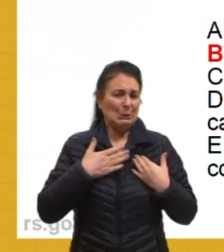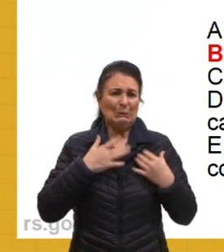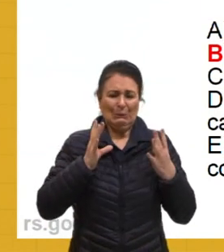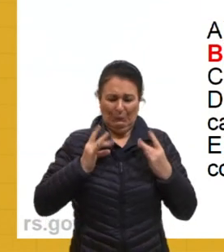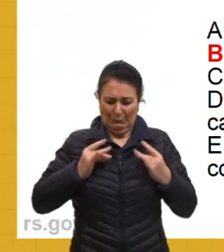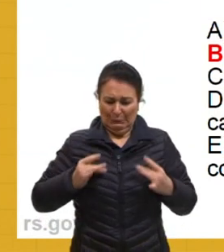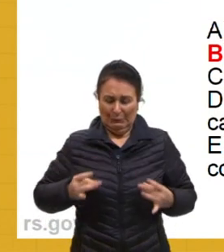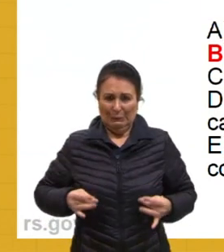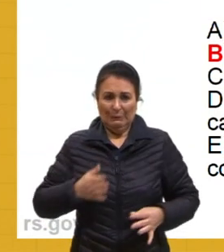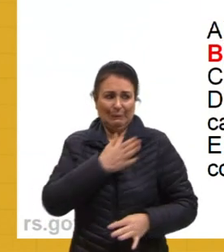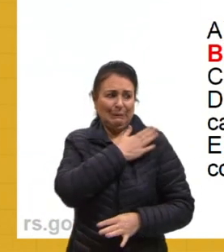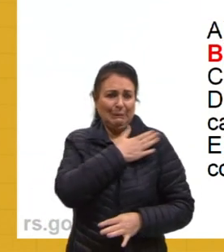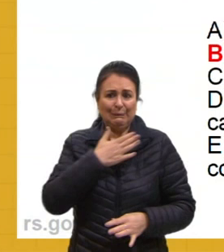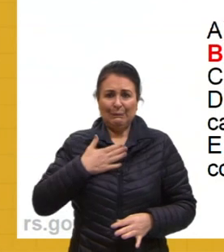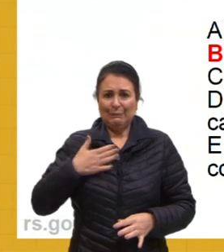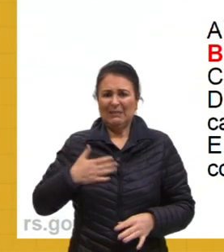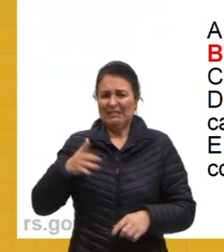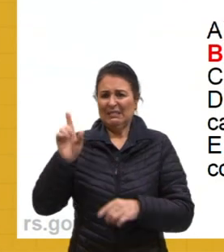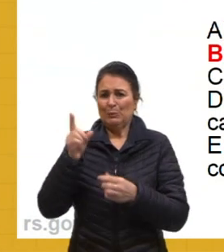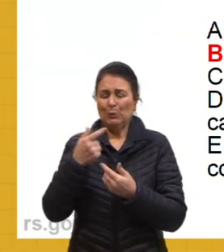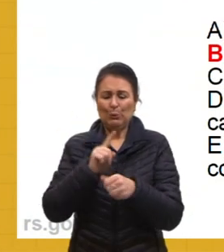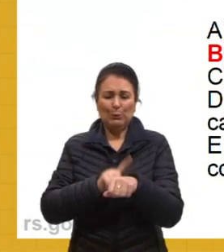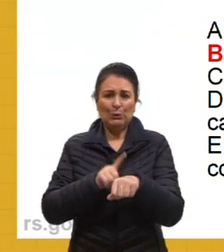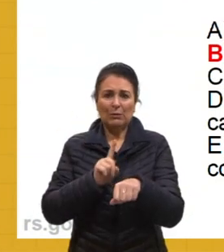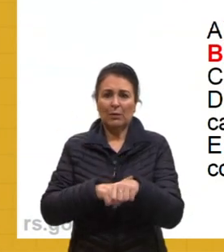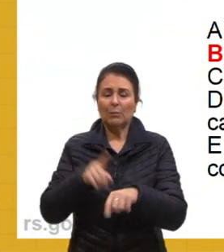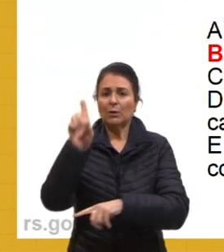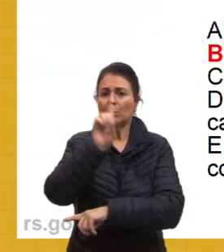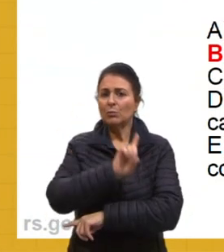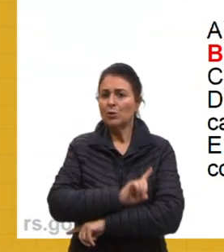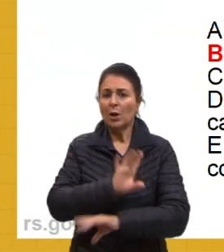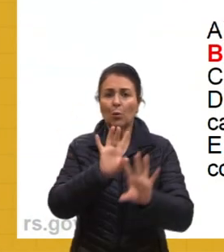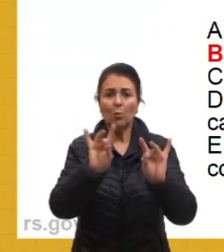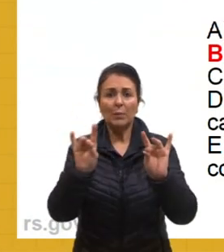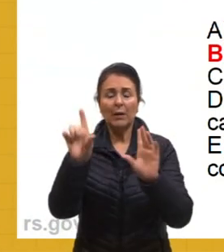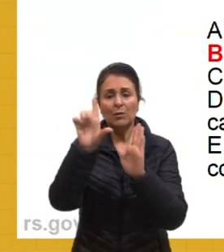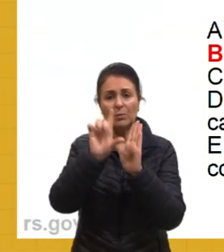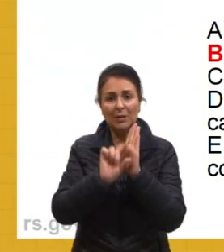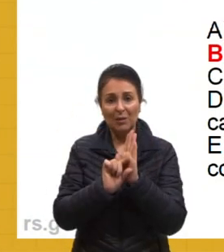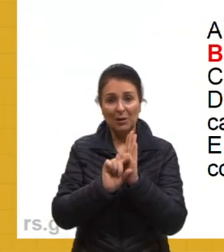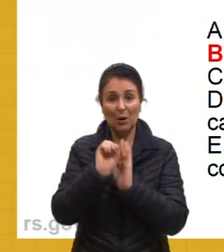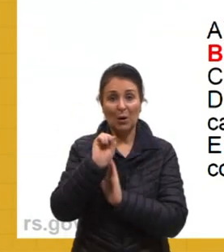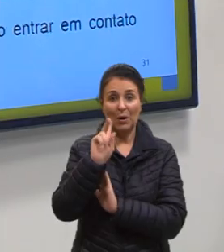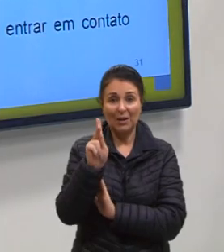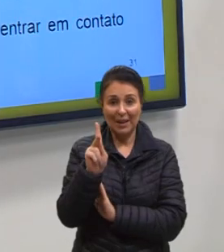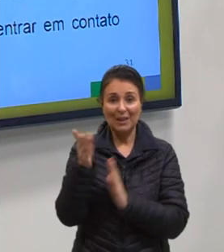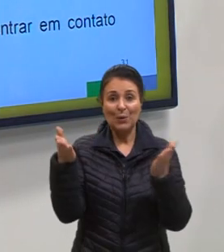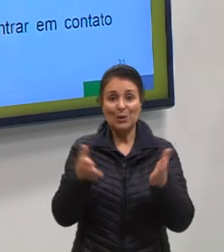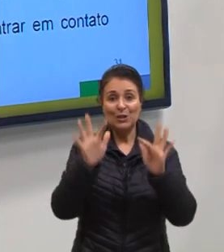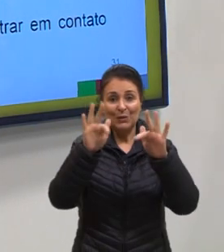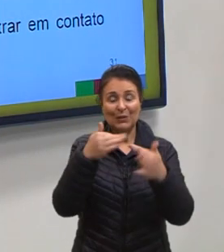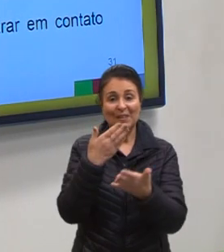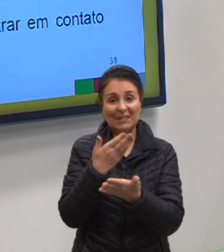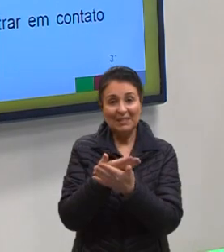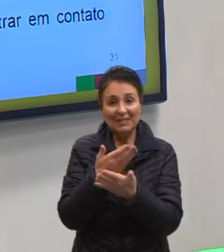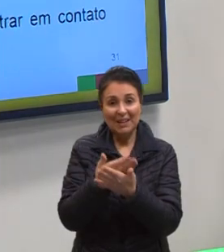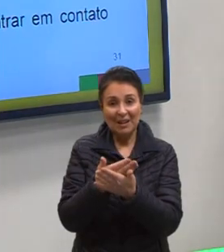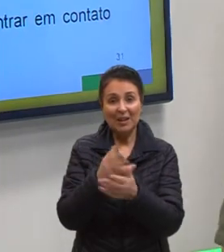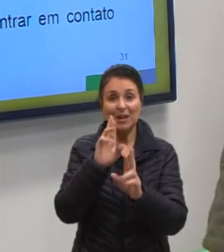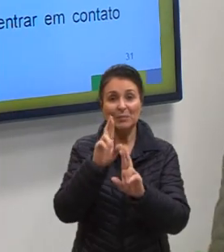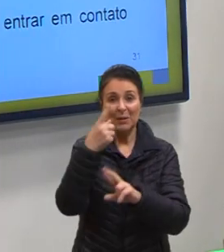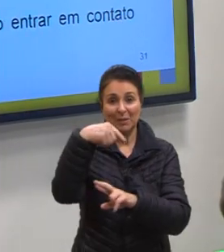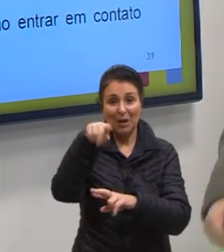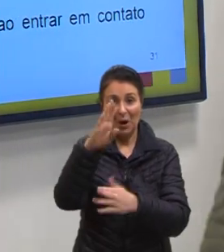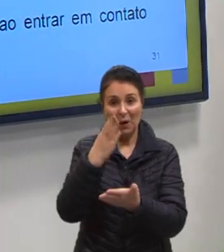corpo por mais tempo, né? Do que seria em um dia com a umidade mais baixa. Certo, gente? Por hoje, a gente fica por aqui. Espero